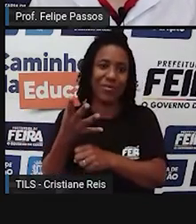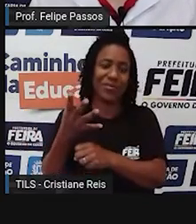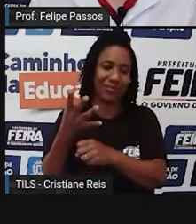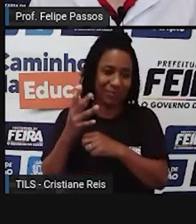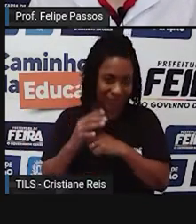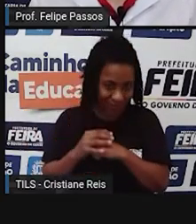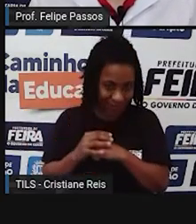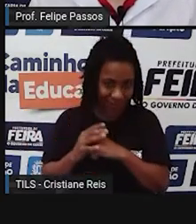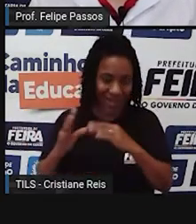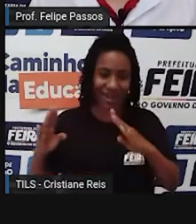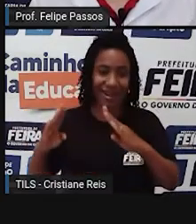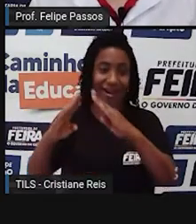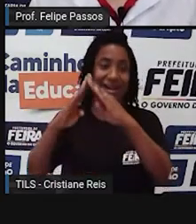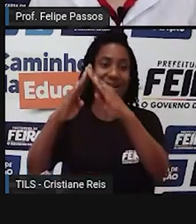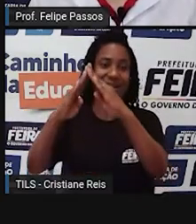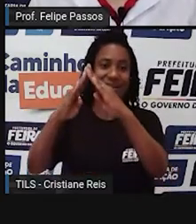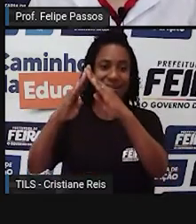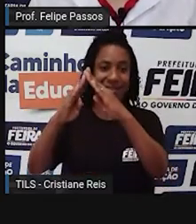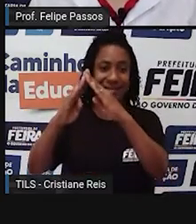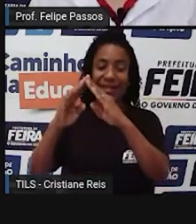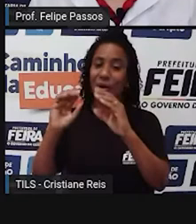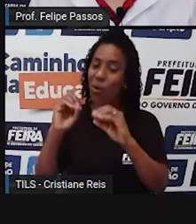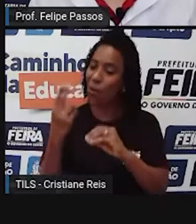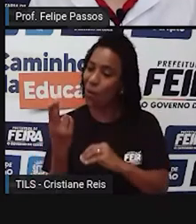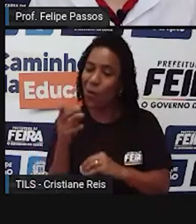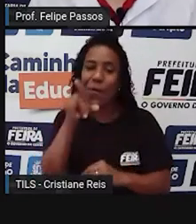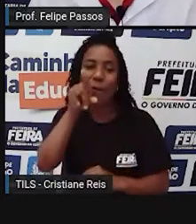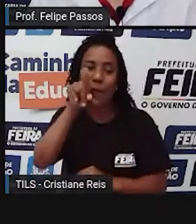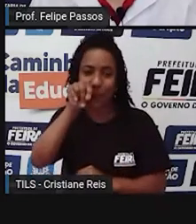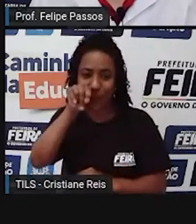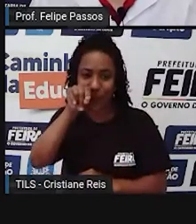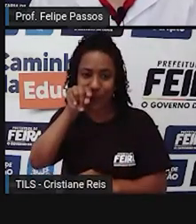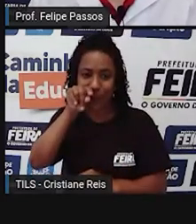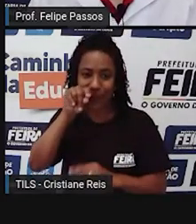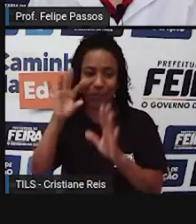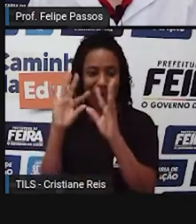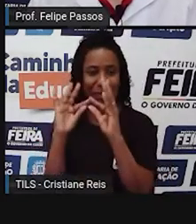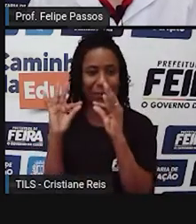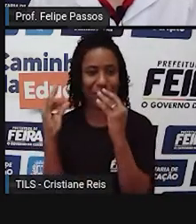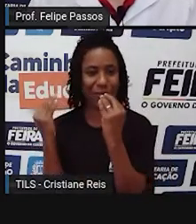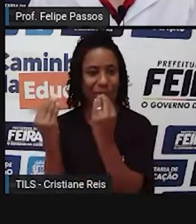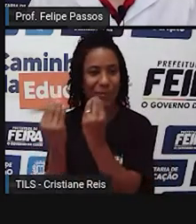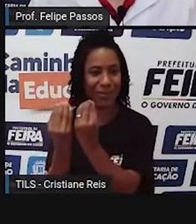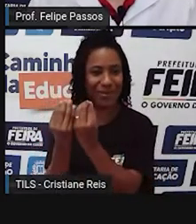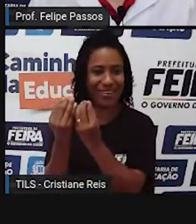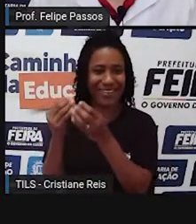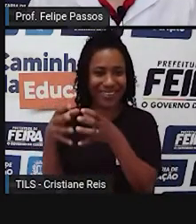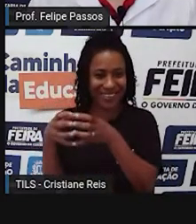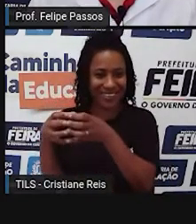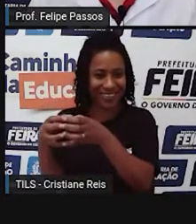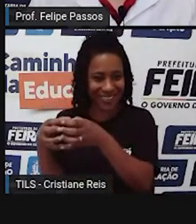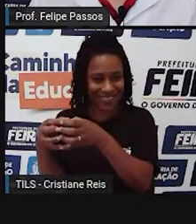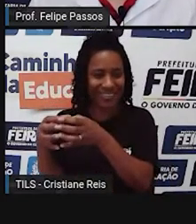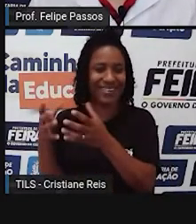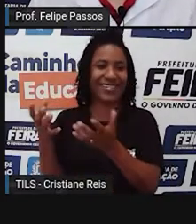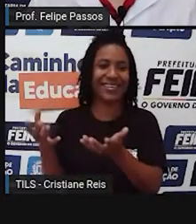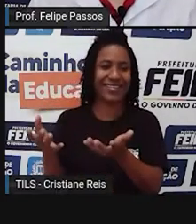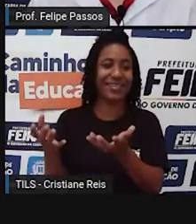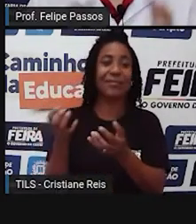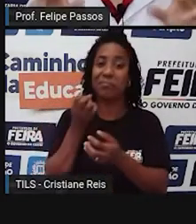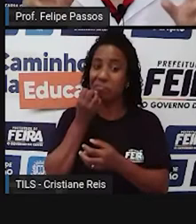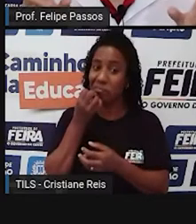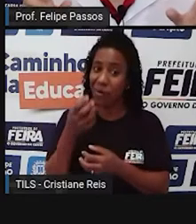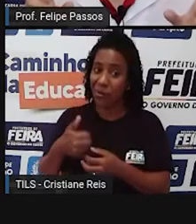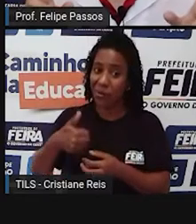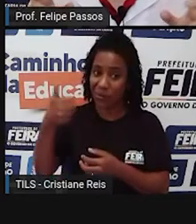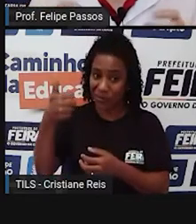construção de uma casa, de um ninho, de passarinho. Então você construiu algo. E também podem ser destrutivas no sentido de que você,